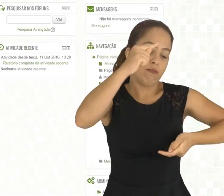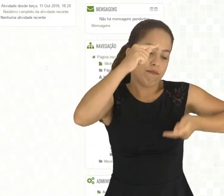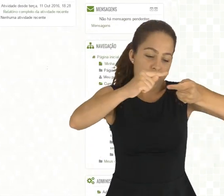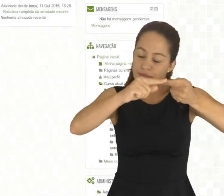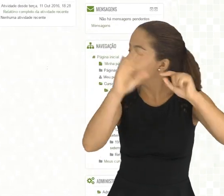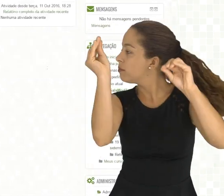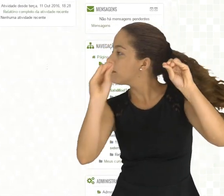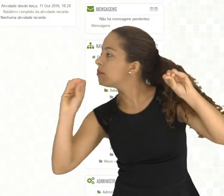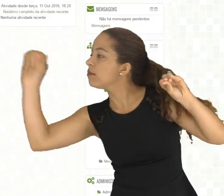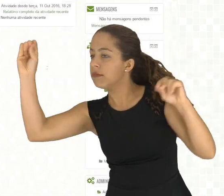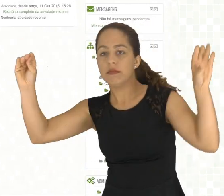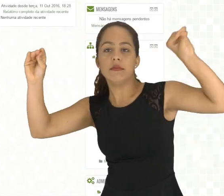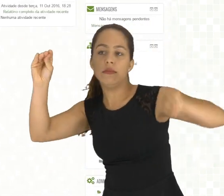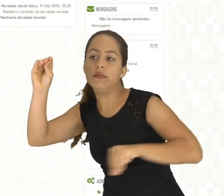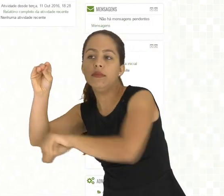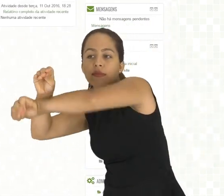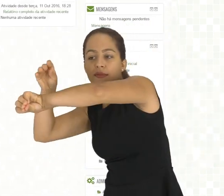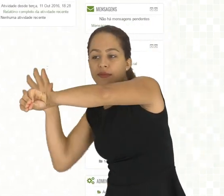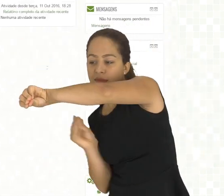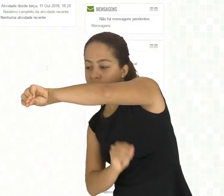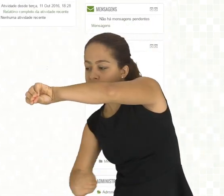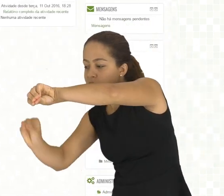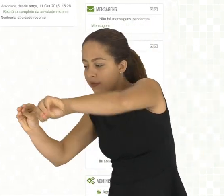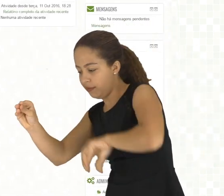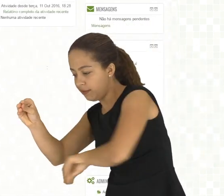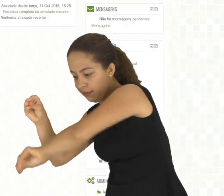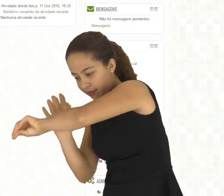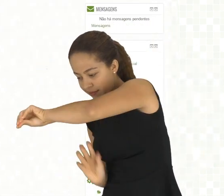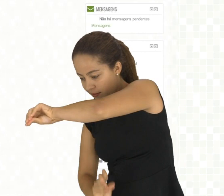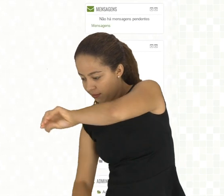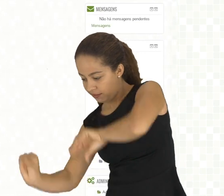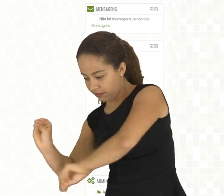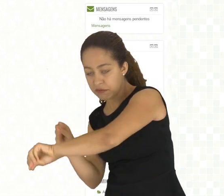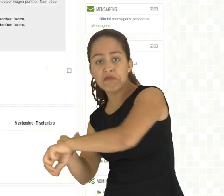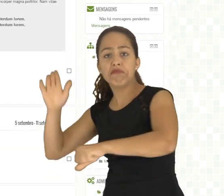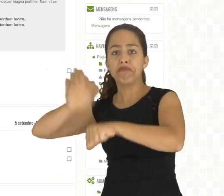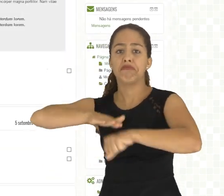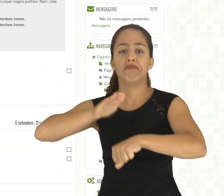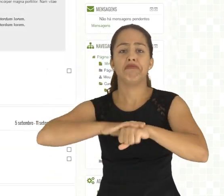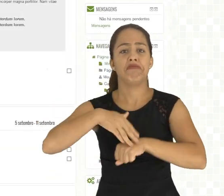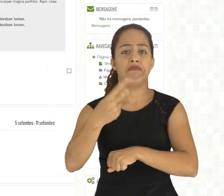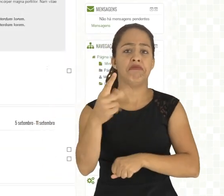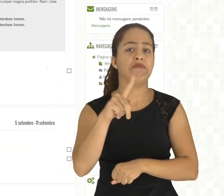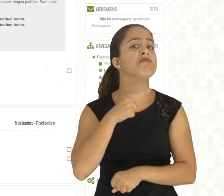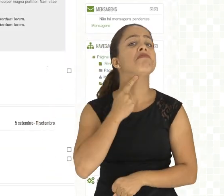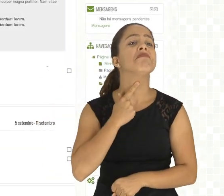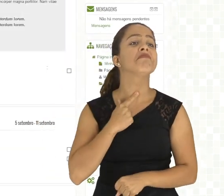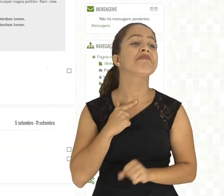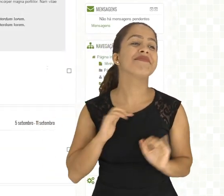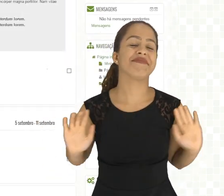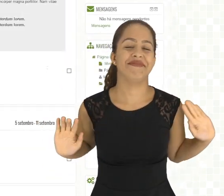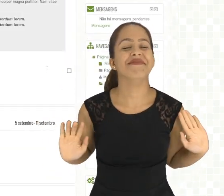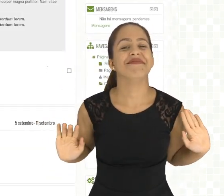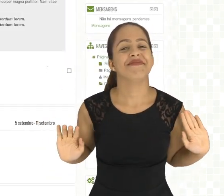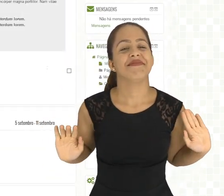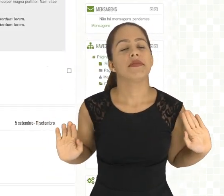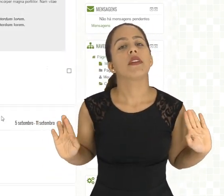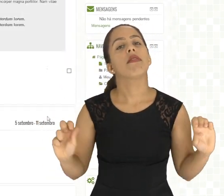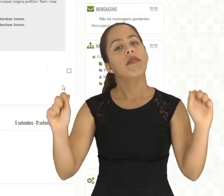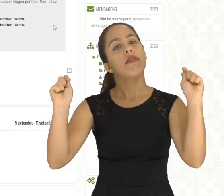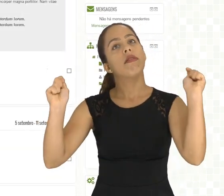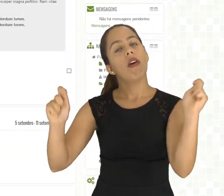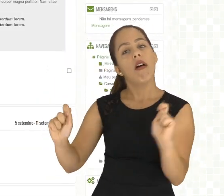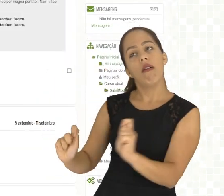organizar a página inicial da sua disciplina do jeito que você quiser. Veja que é